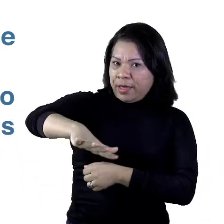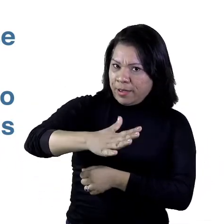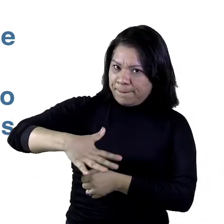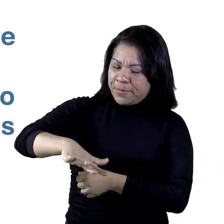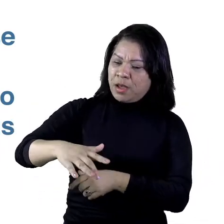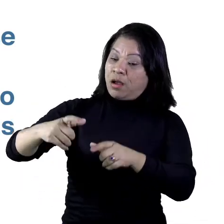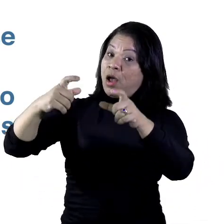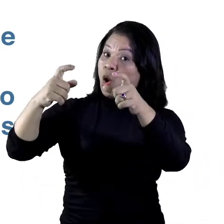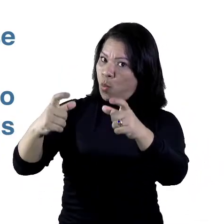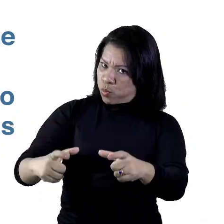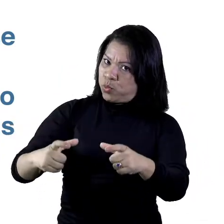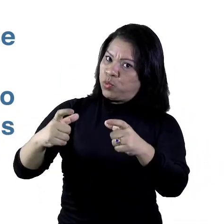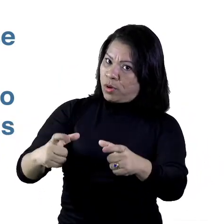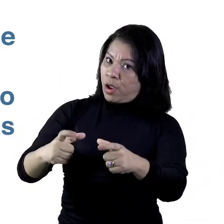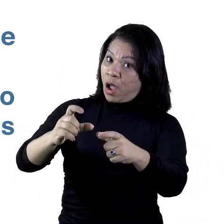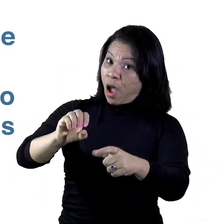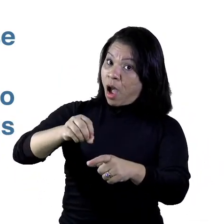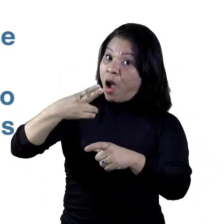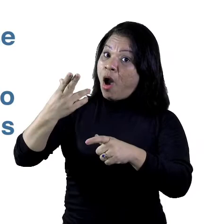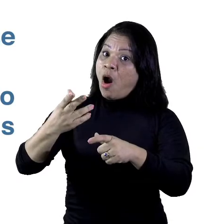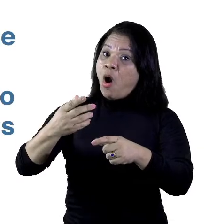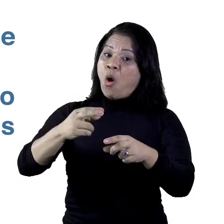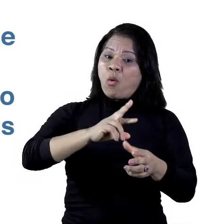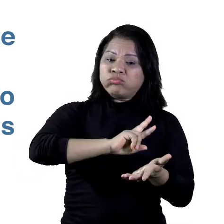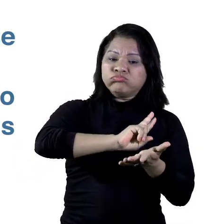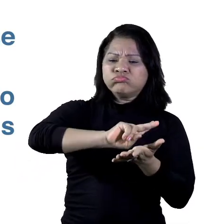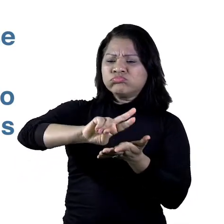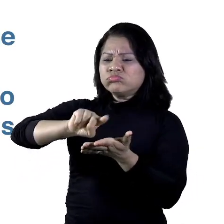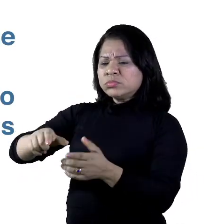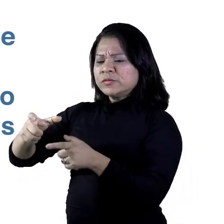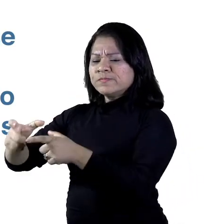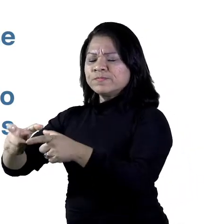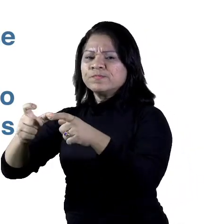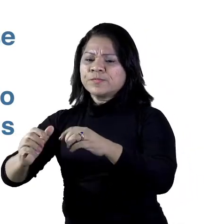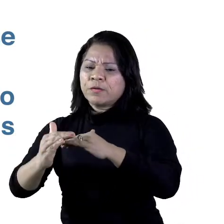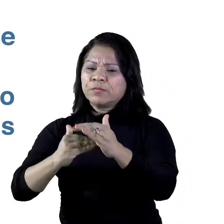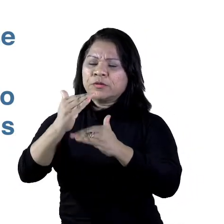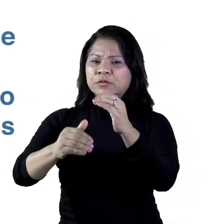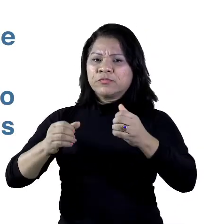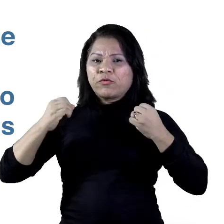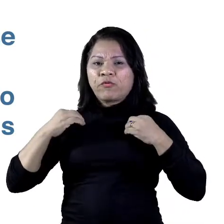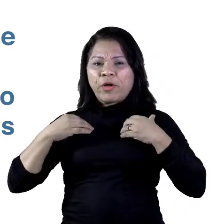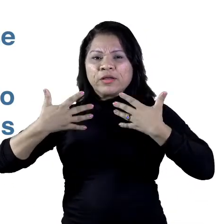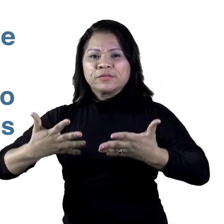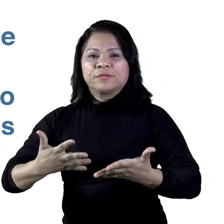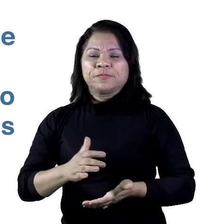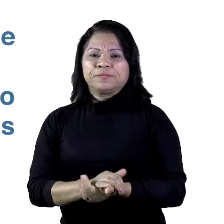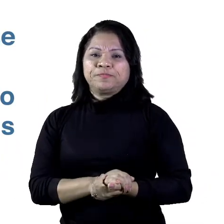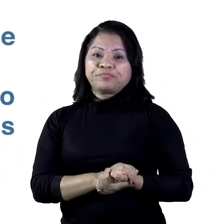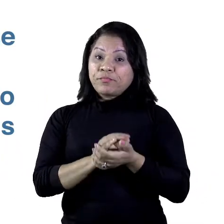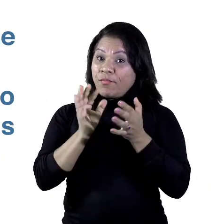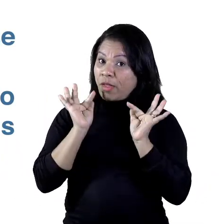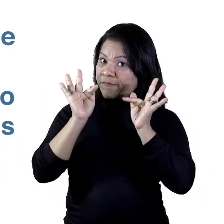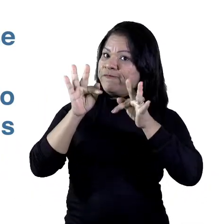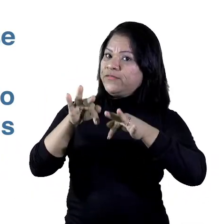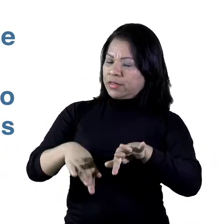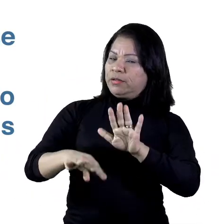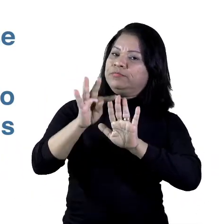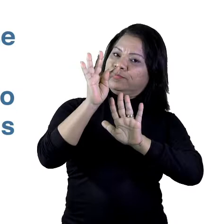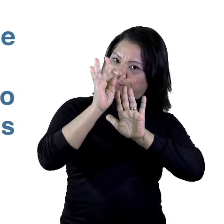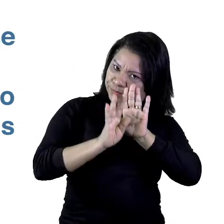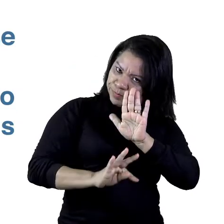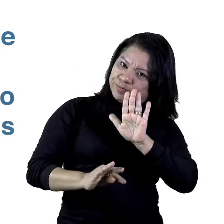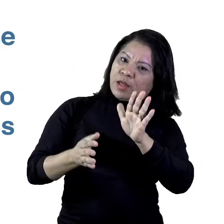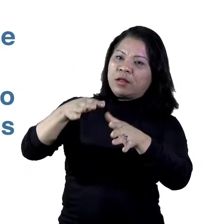ou lugares onde se desenvolve a ação. Finalidades. A finalidade do texto dramático